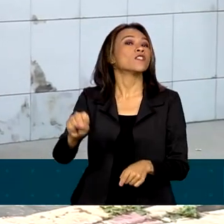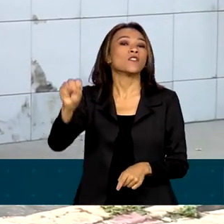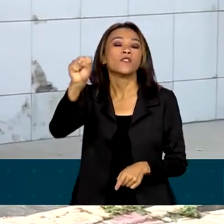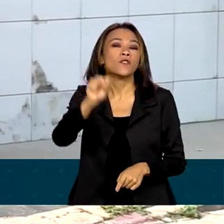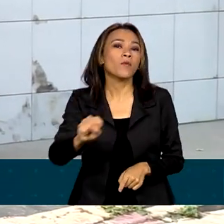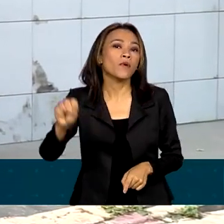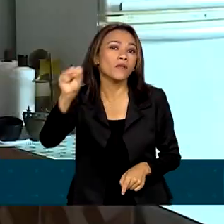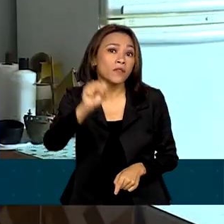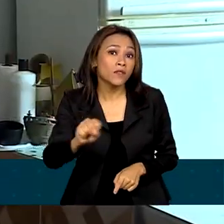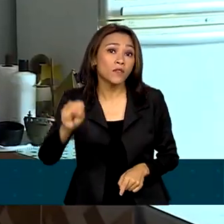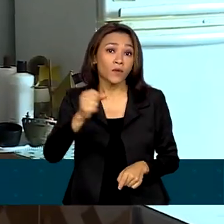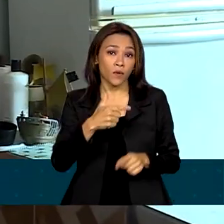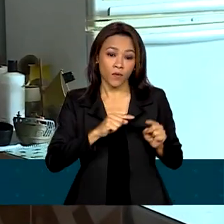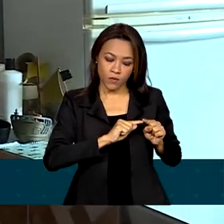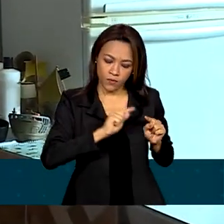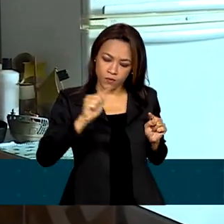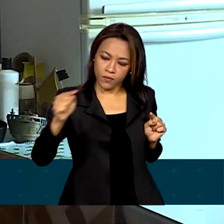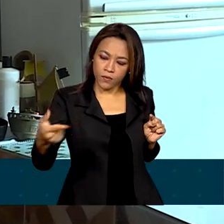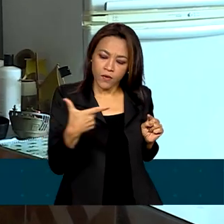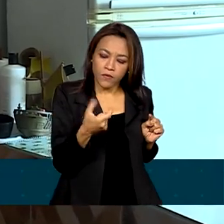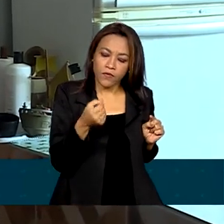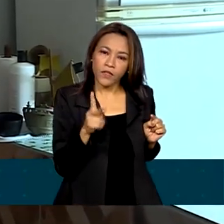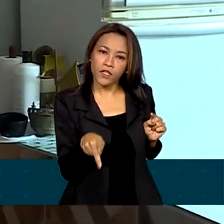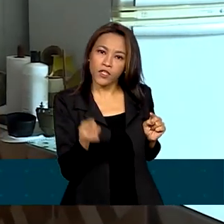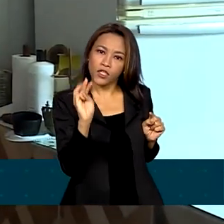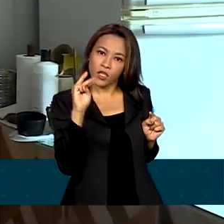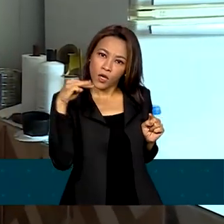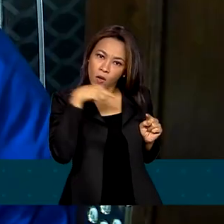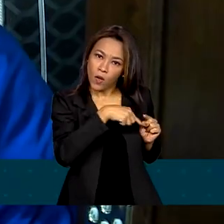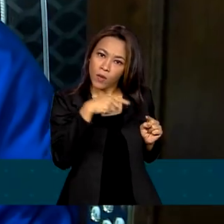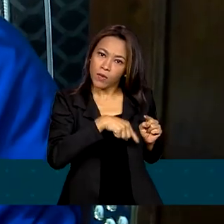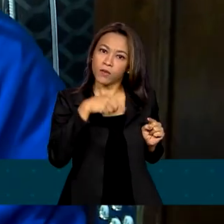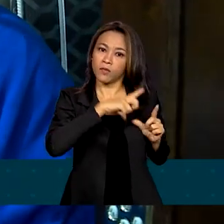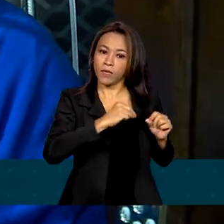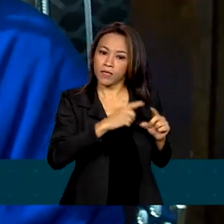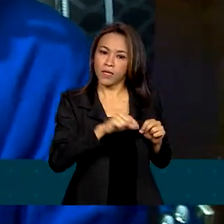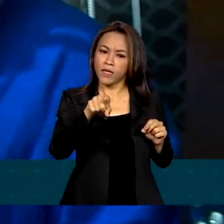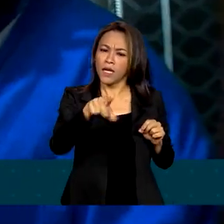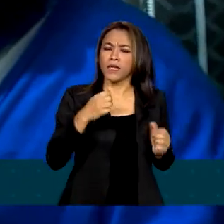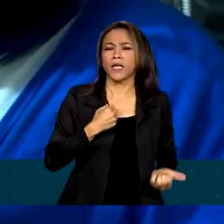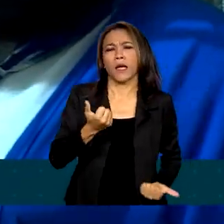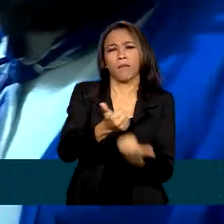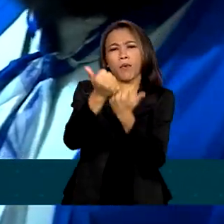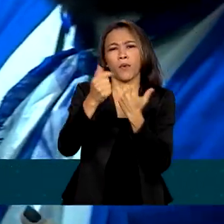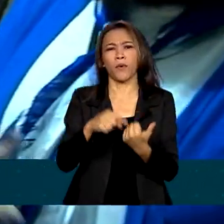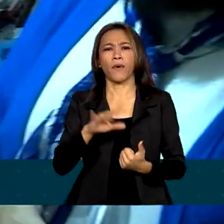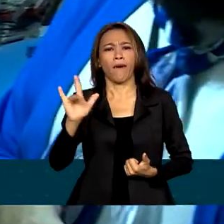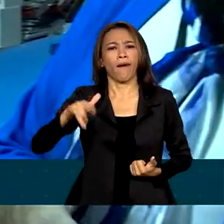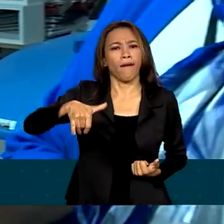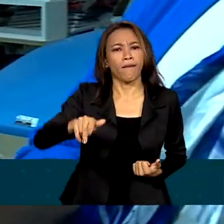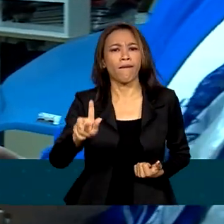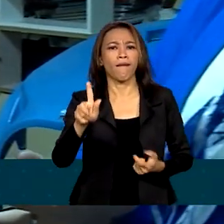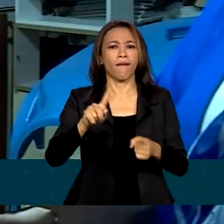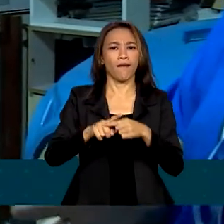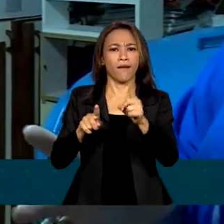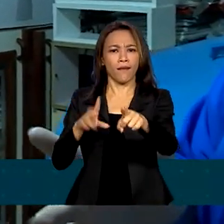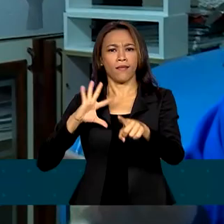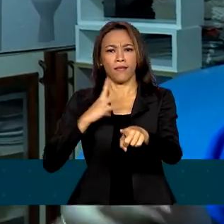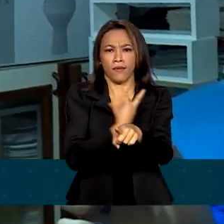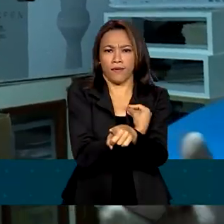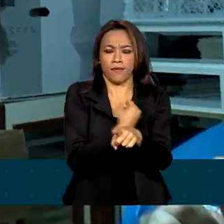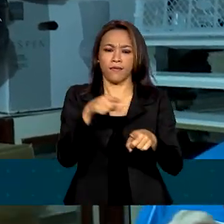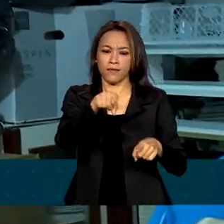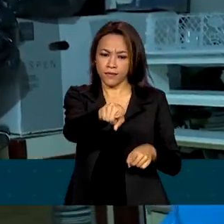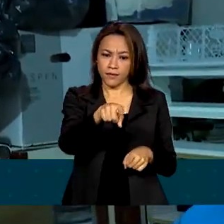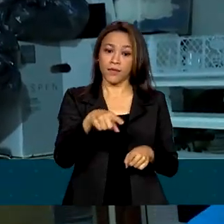centro de Brasília. O local oferece apoio a gays, lésbicas e transexuais, com assistência jurídica e psicológica. O